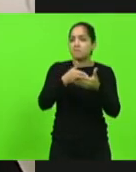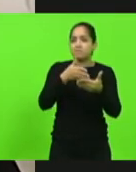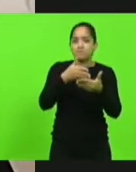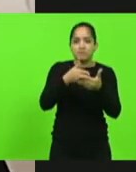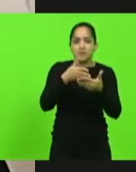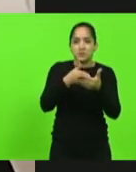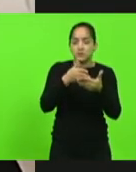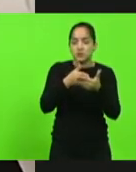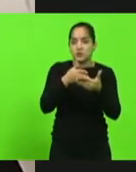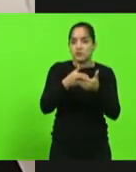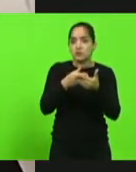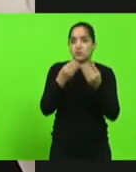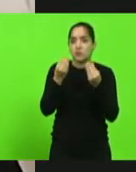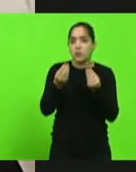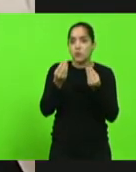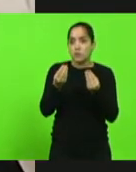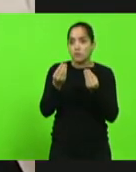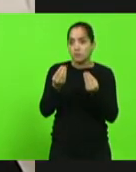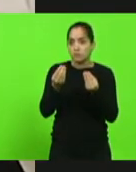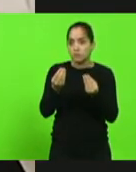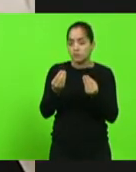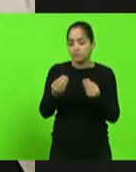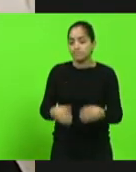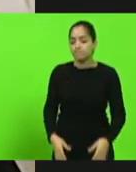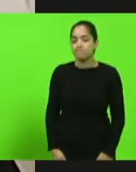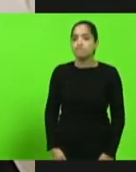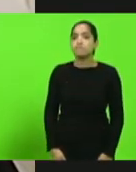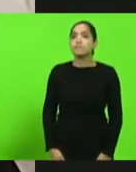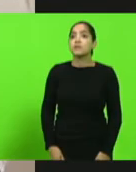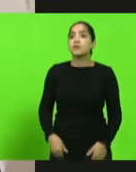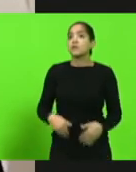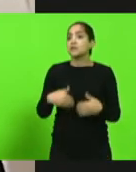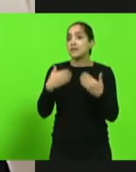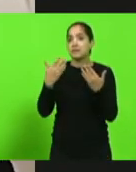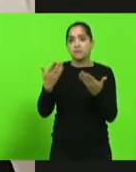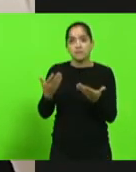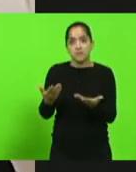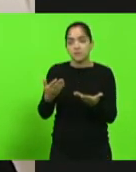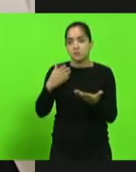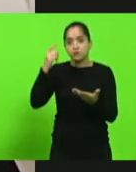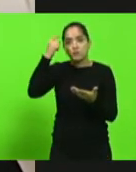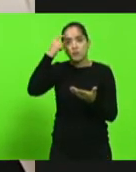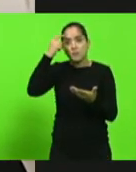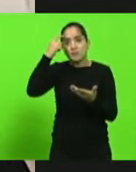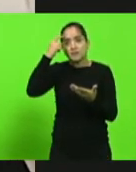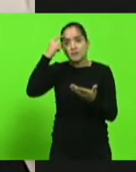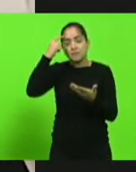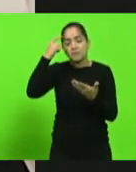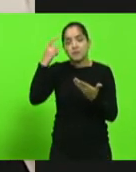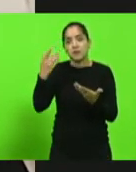grotesco que nem mesmo nos meus pensamentos mais